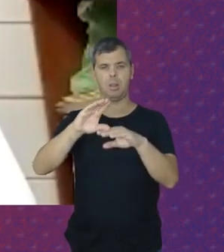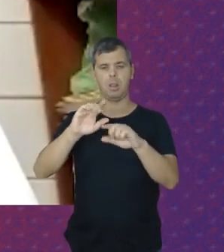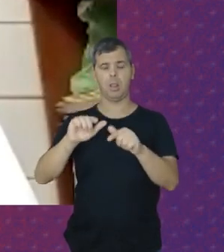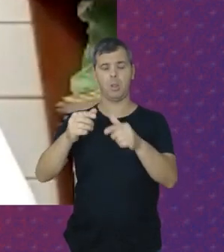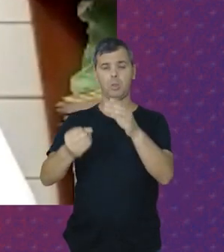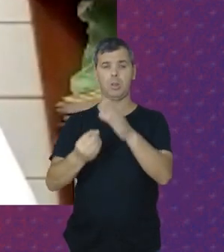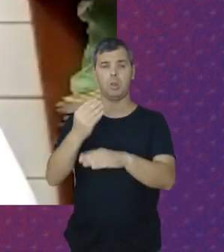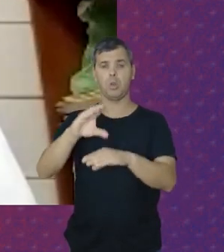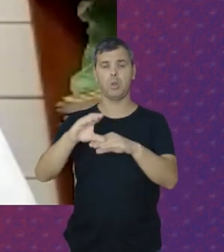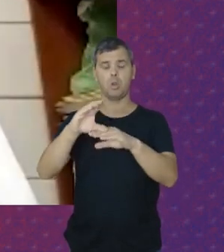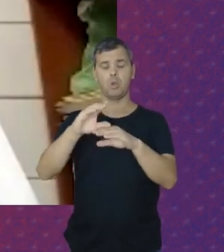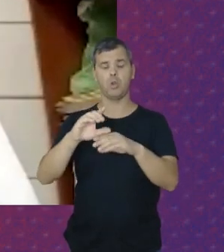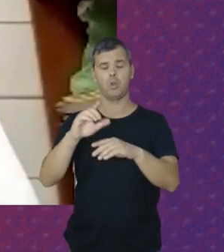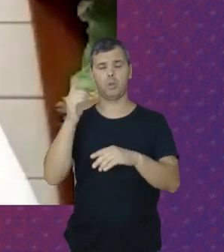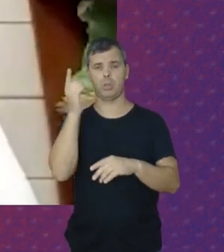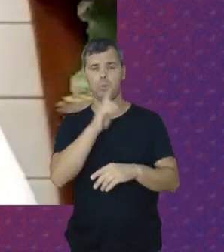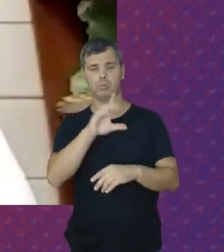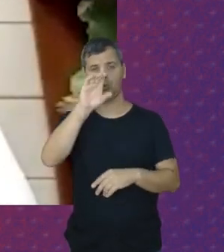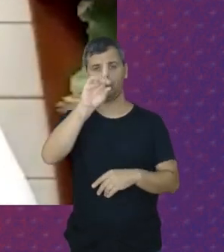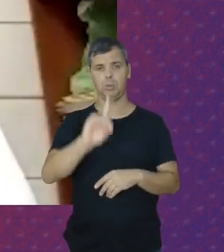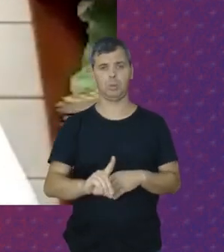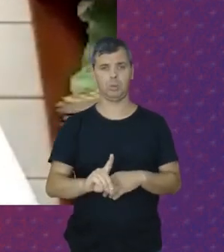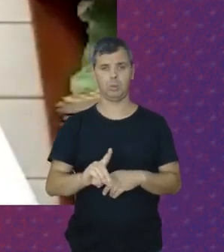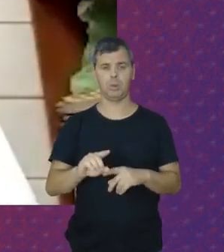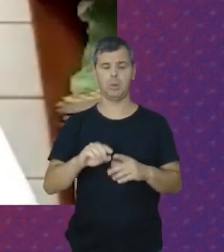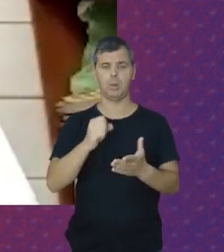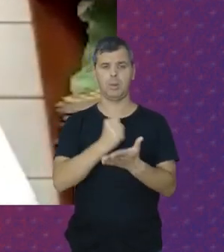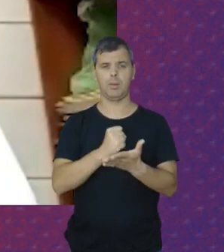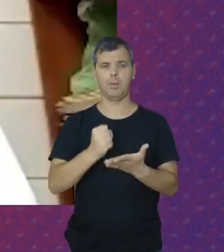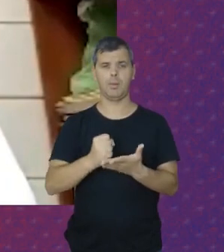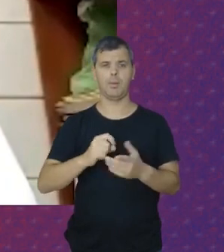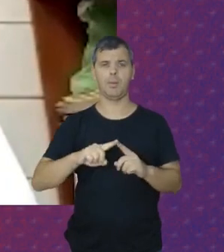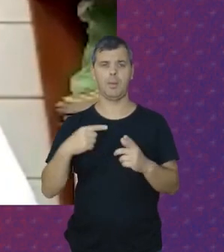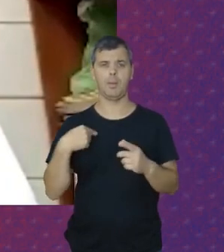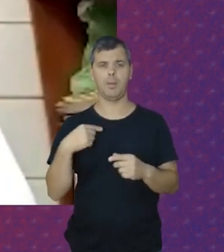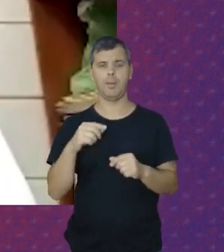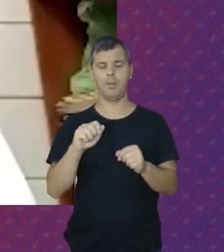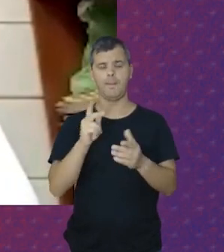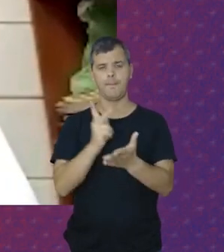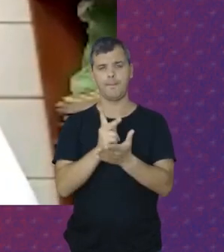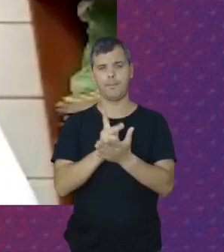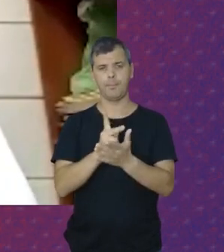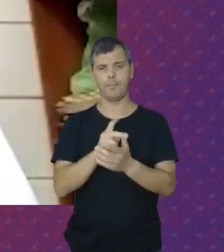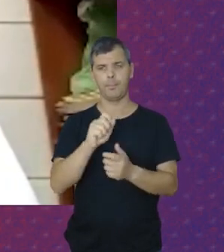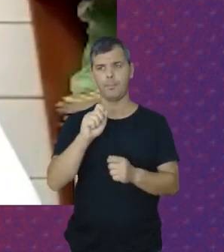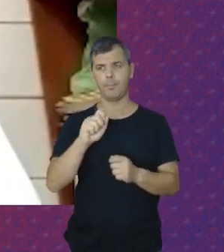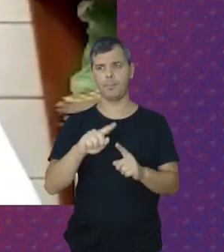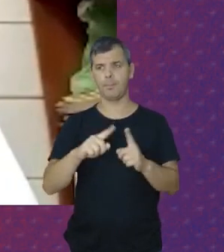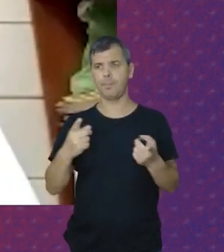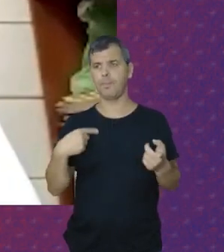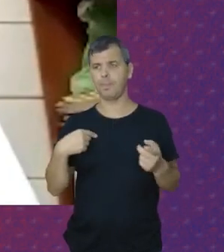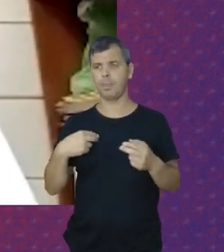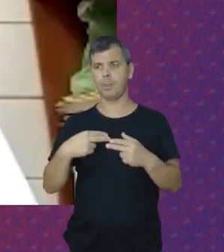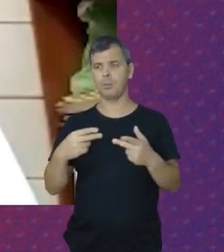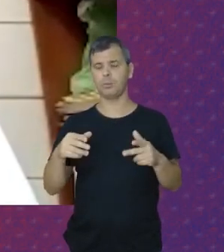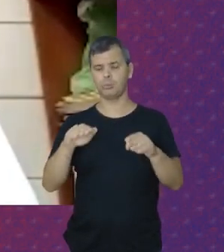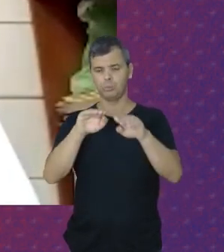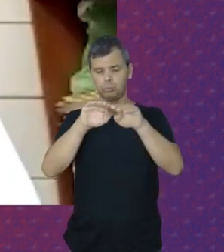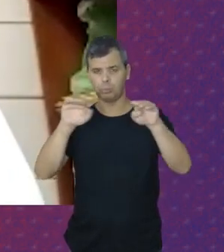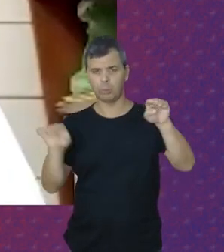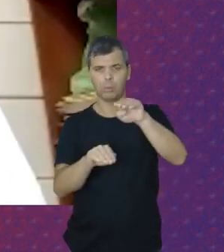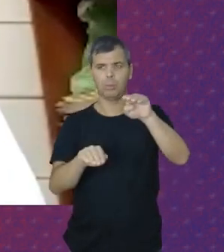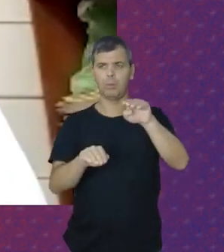Conquistamos Direitos Além da carteira assinada Mesmo assim Ainda foi Muito desigual